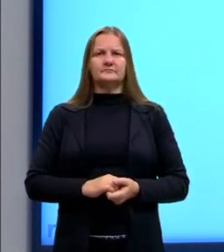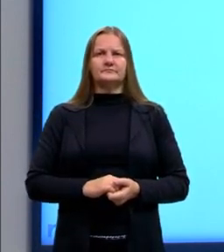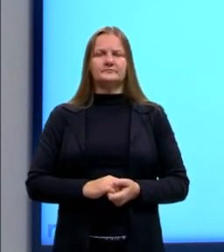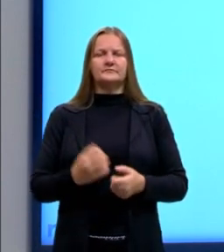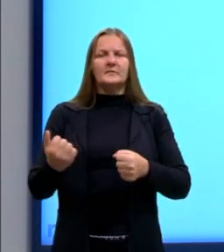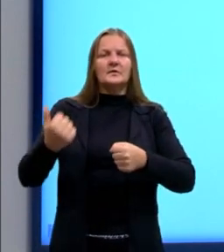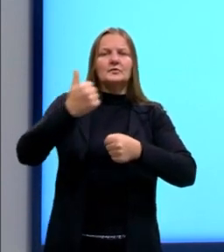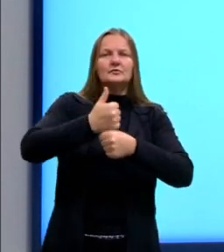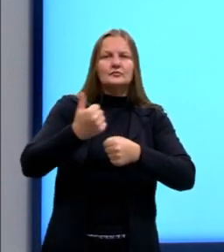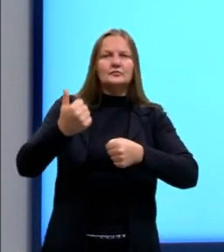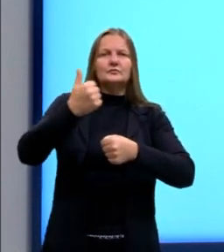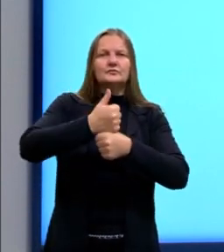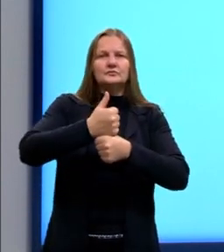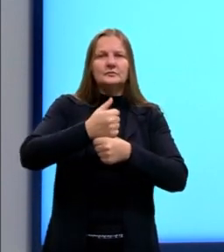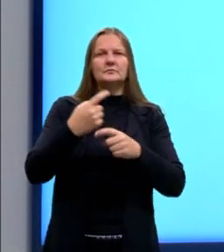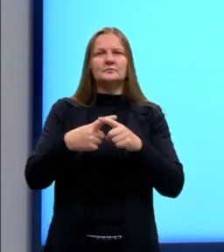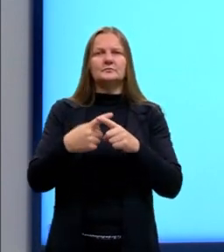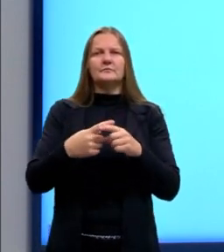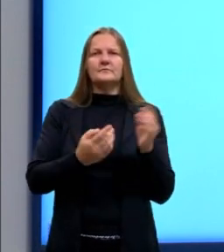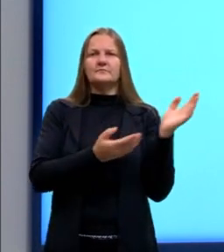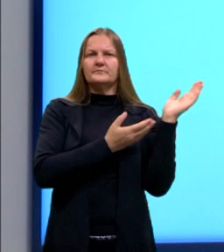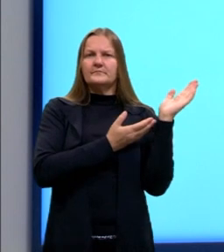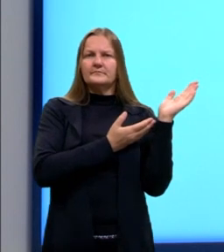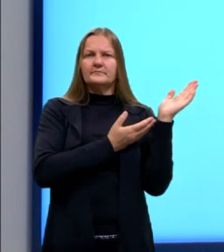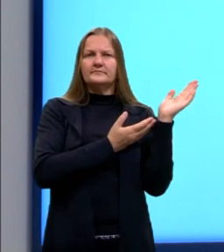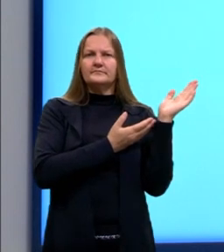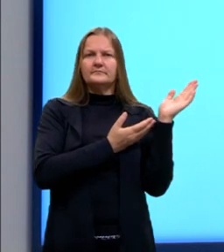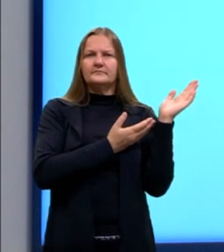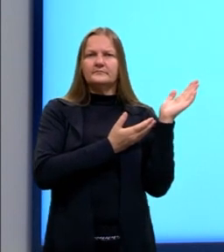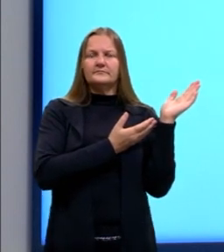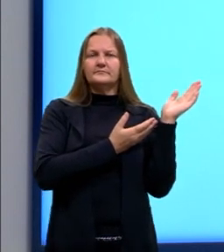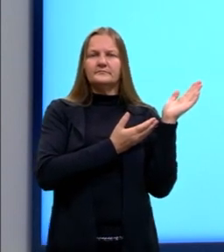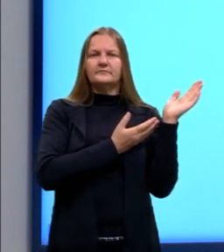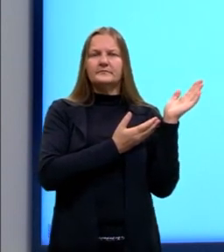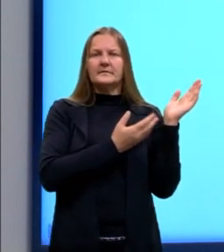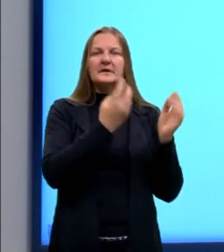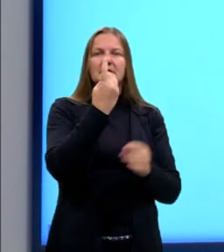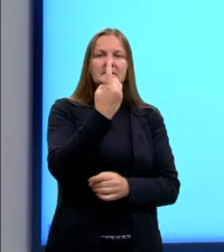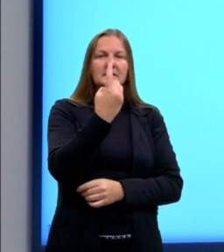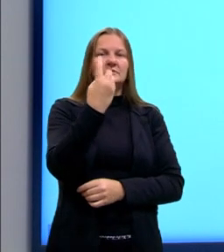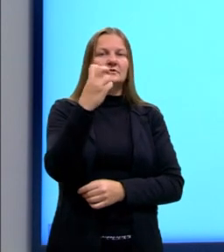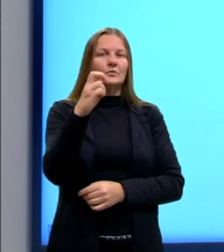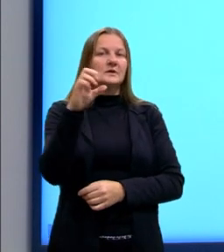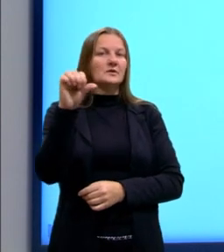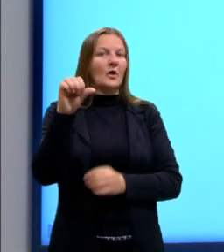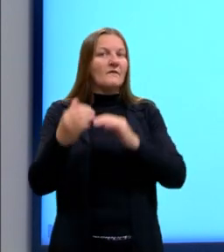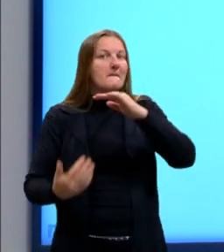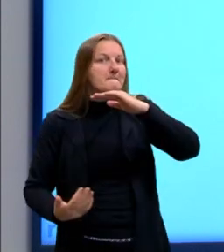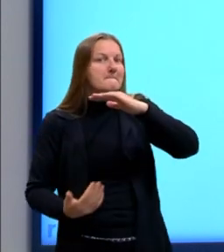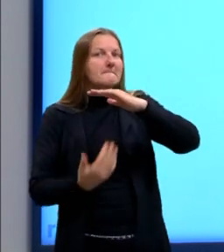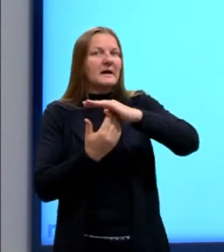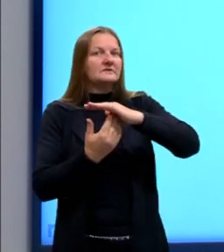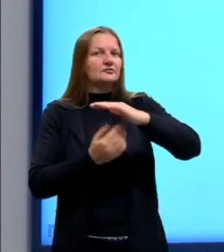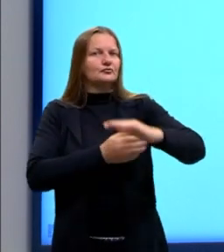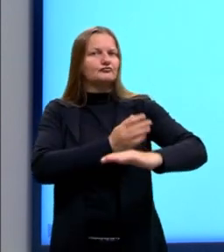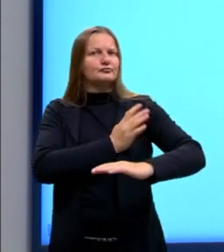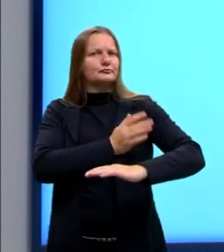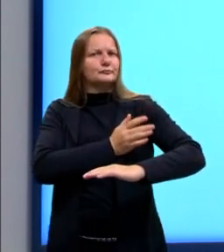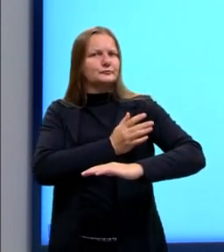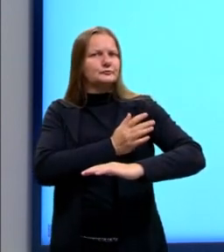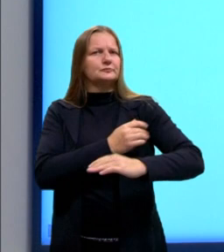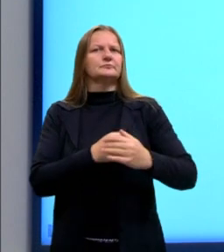Substituí aqui porque a gente sabe então que a frequência máxima é o 159. E agora nós vamos calcular.